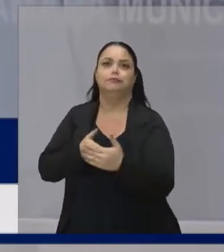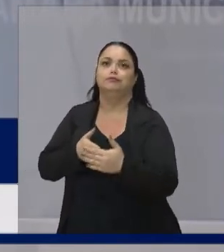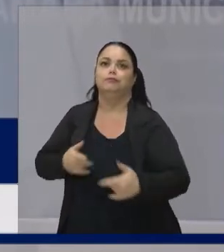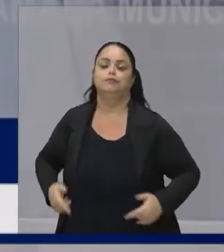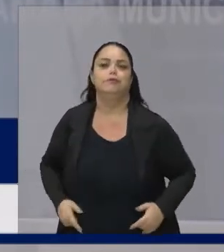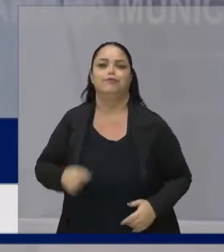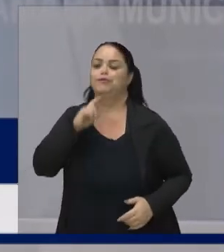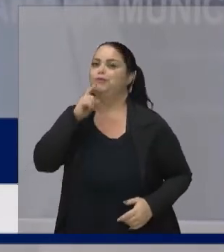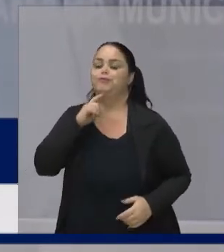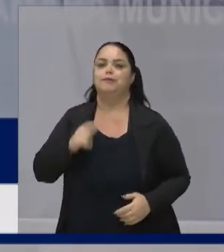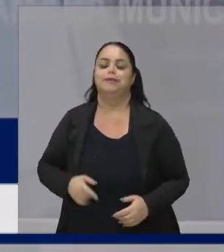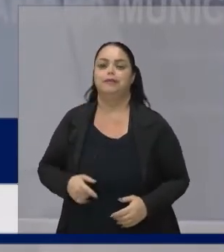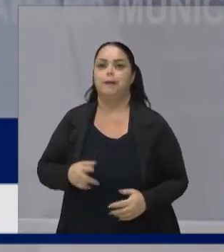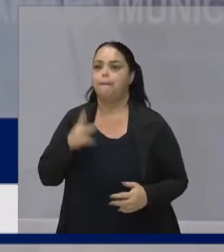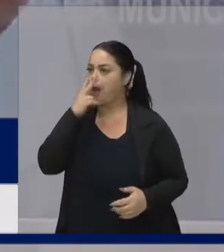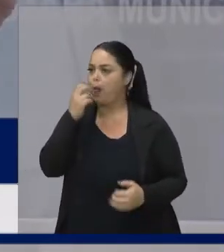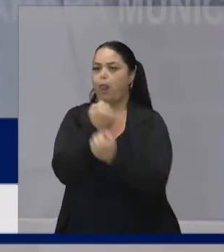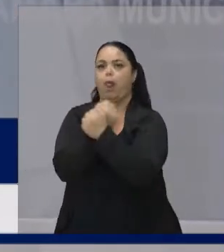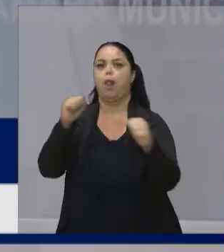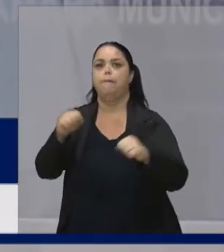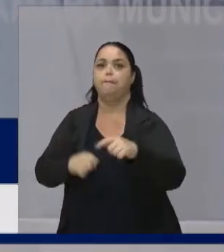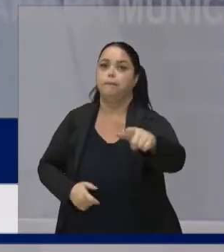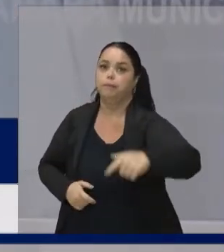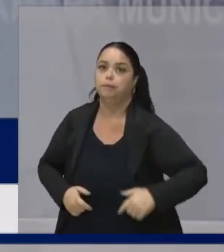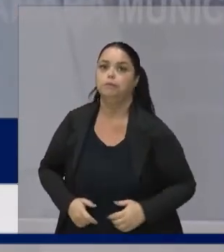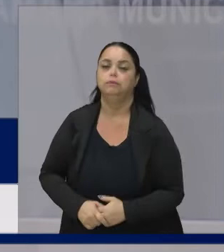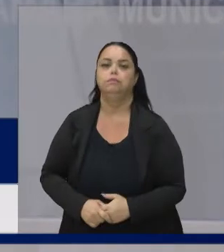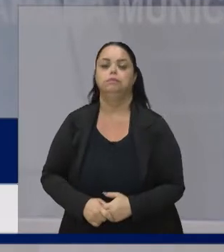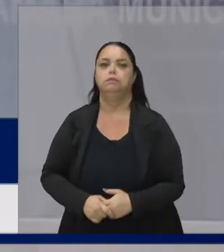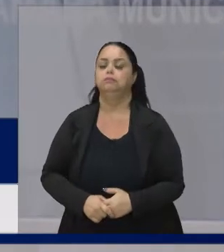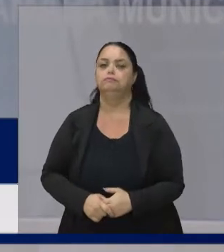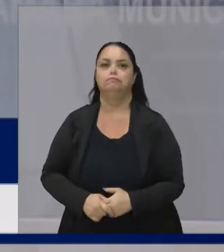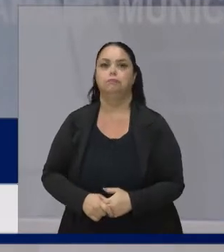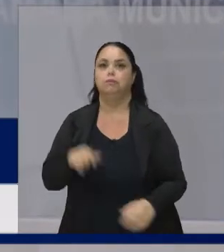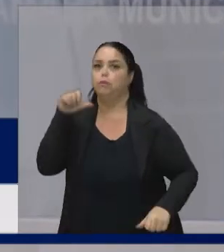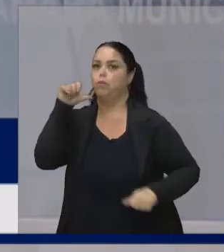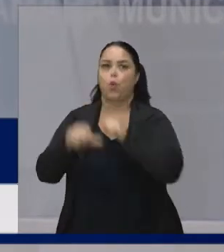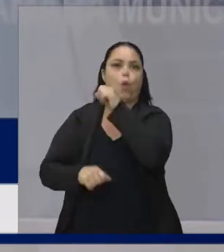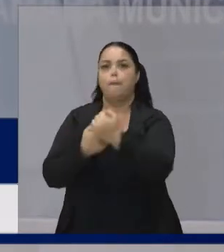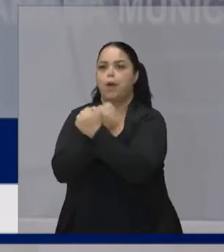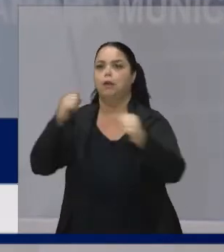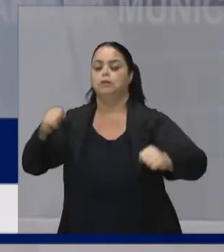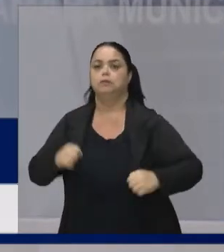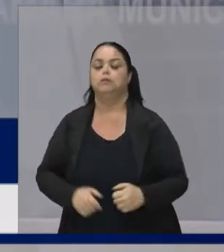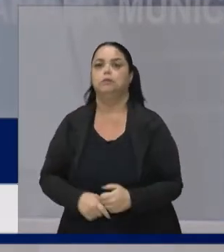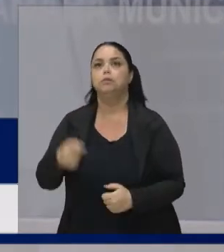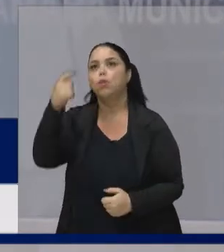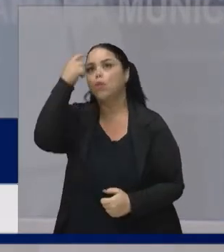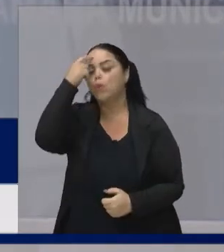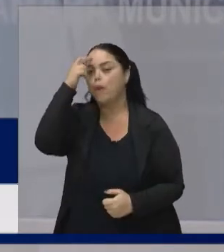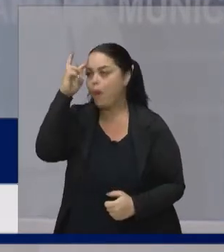Aquilo naquele momento Pode parecer impossível para você Mas mude o impossível Mude a sua maneira de pensar